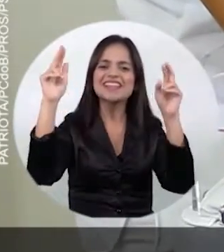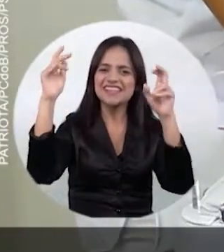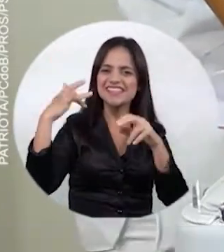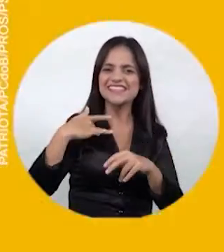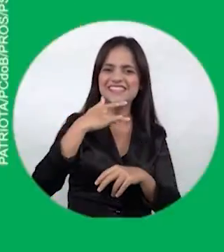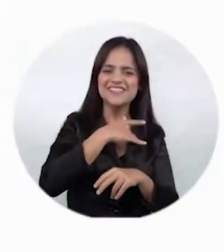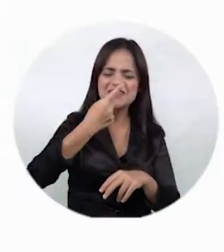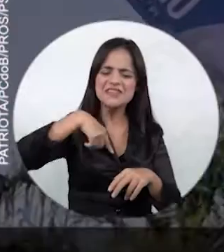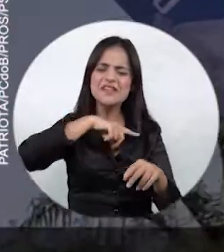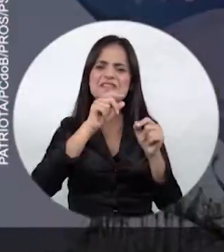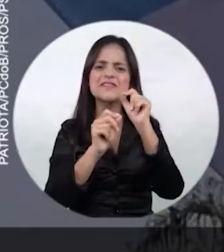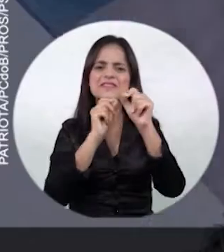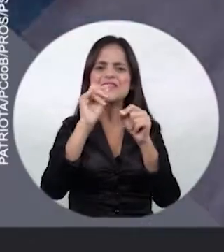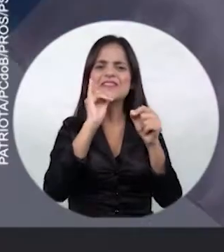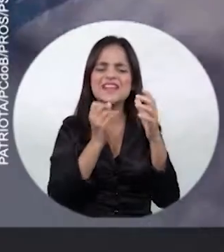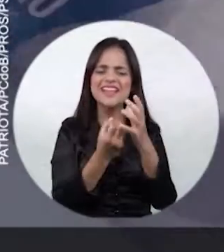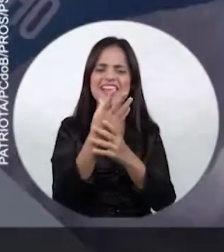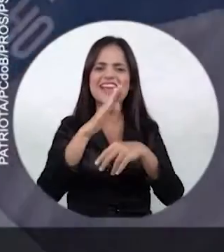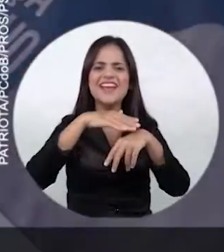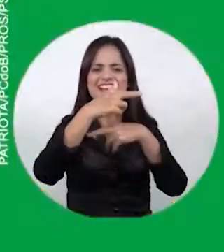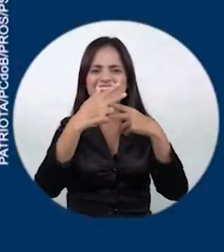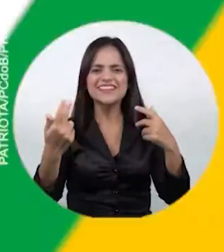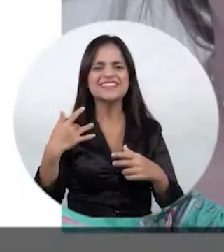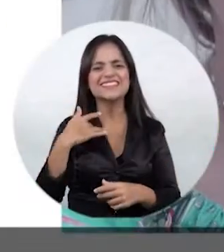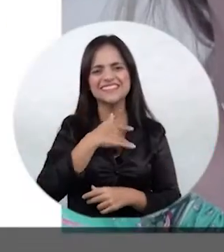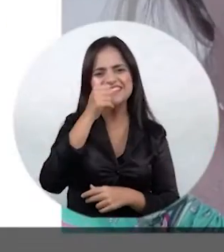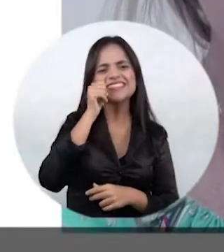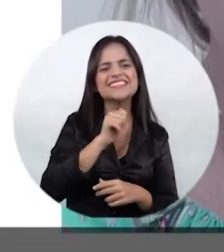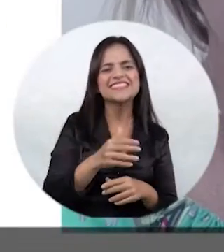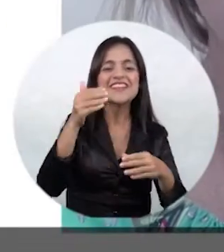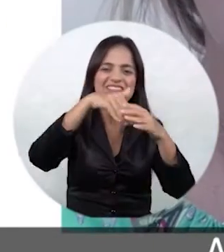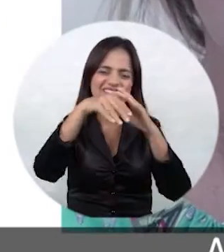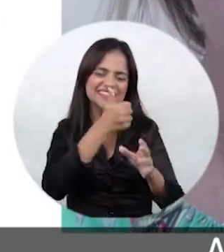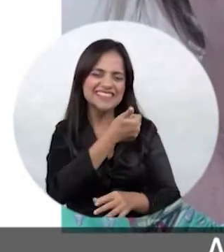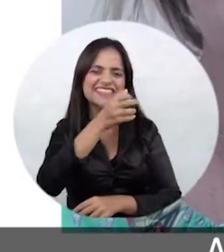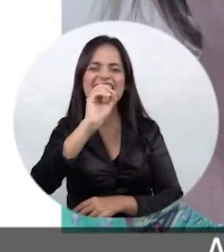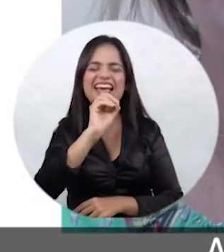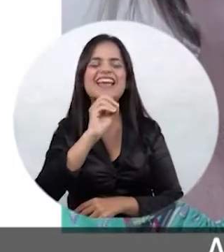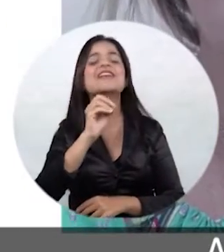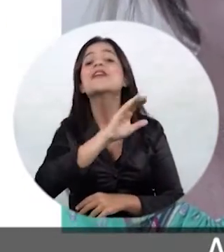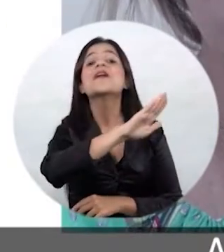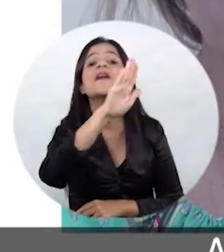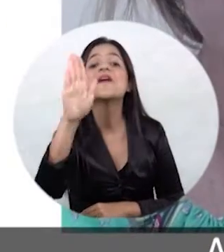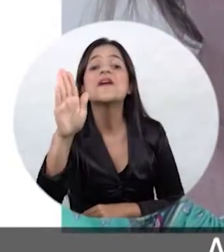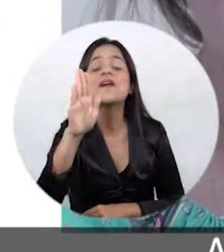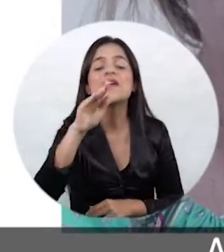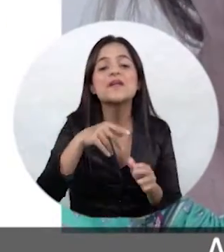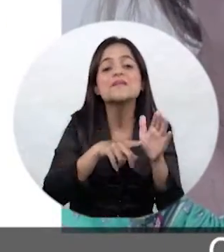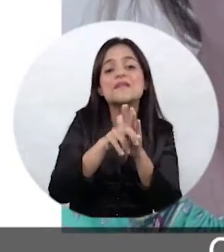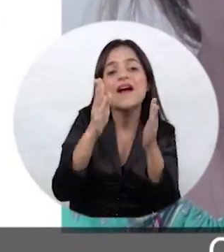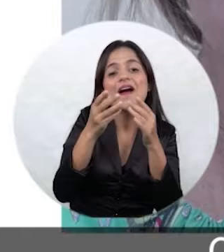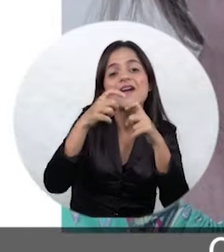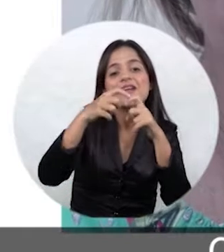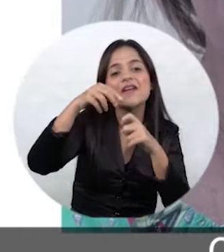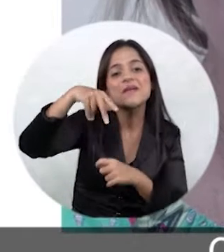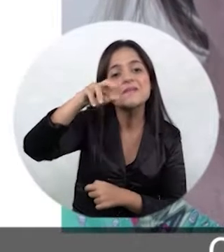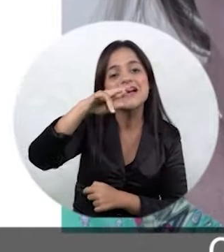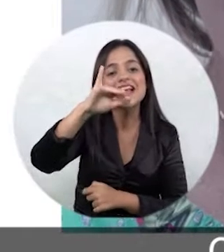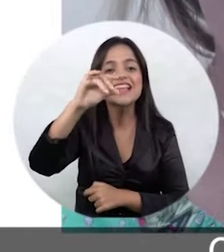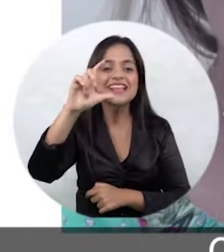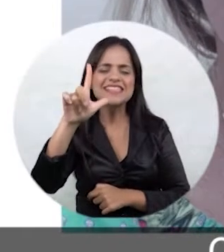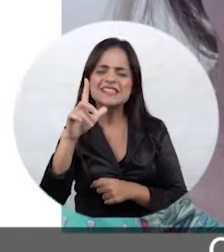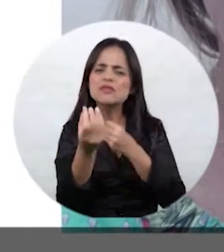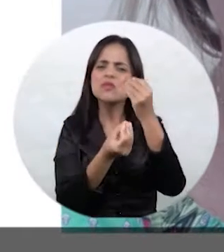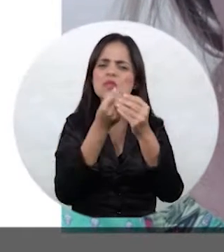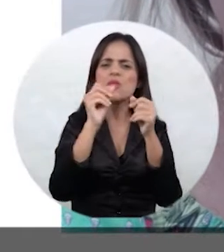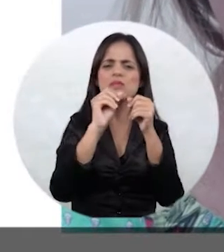de saúde à mulher. Voto no 10! Oi, gente! Agora a pergunta é para a doutora Maricel. Como fazer para quem